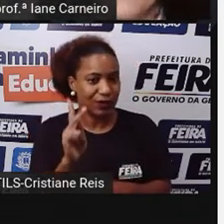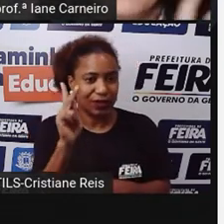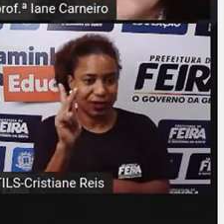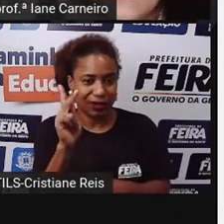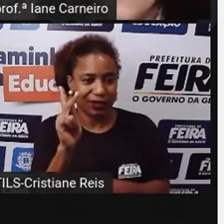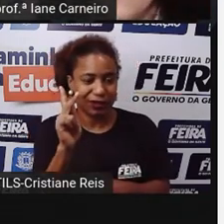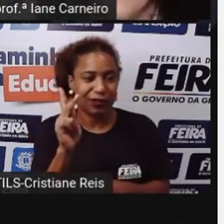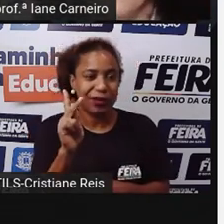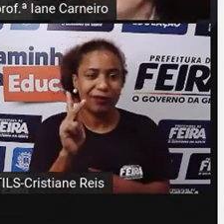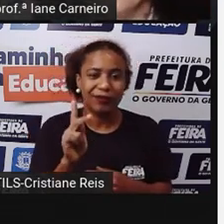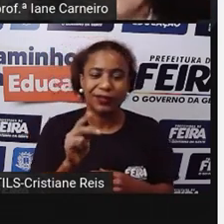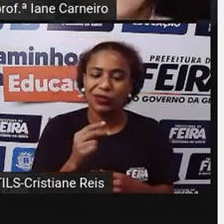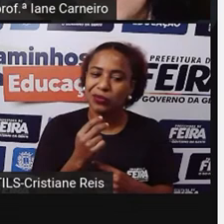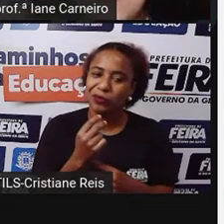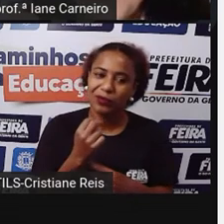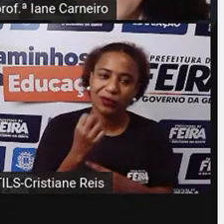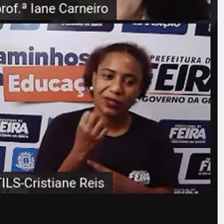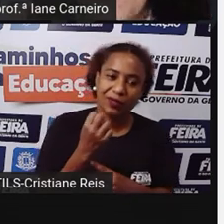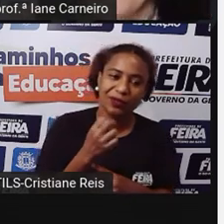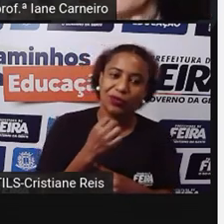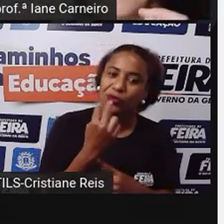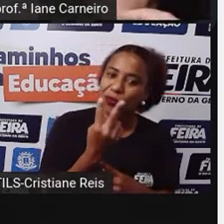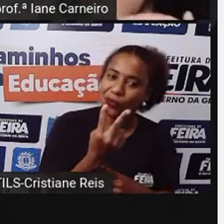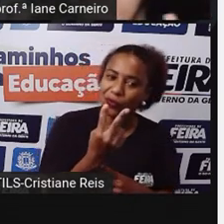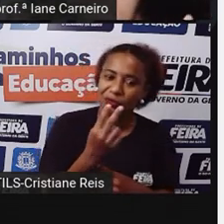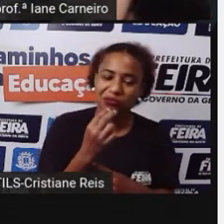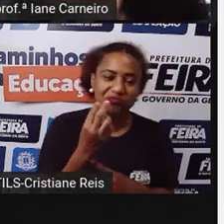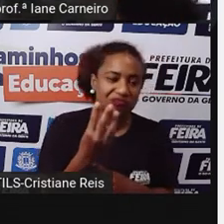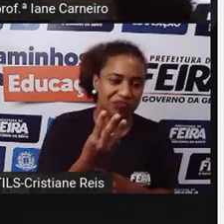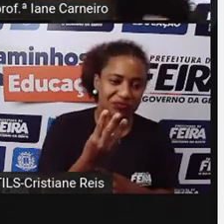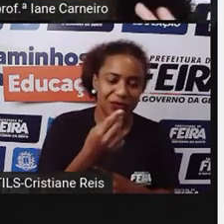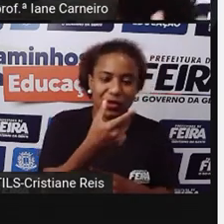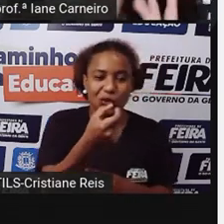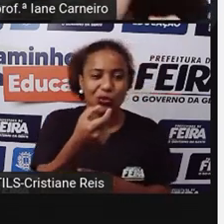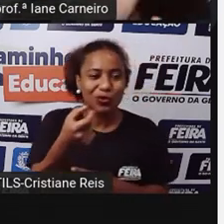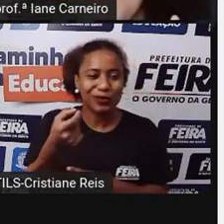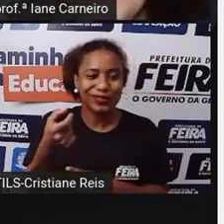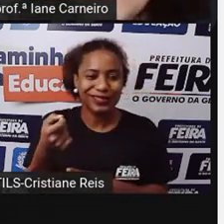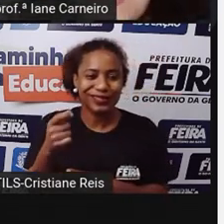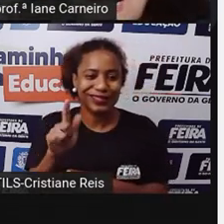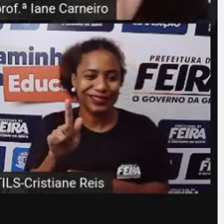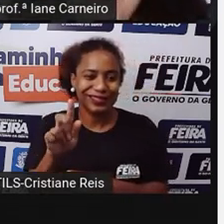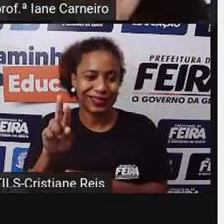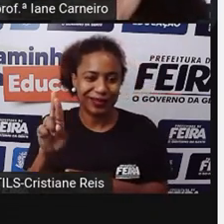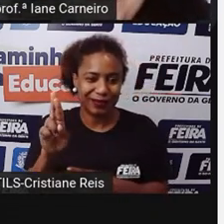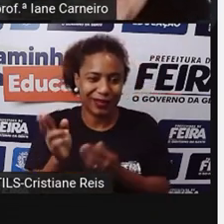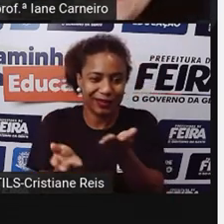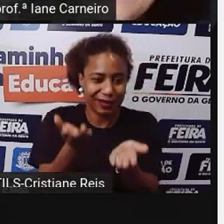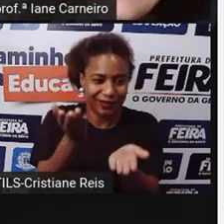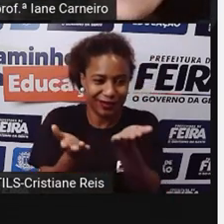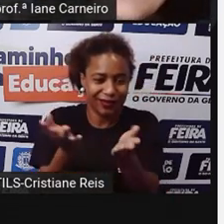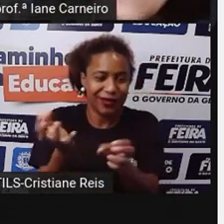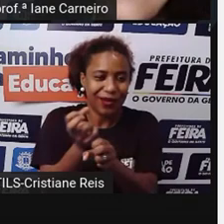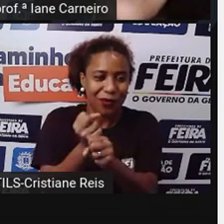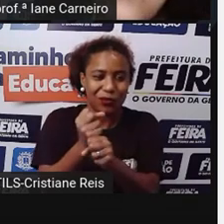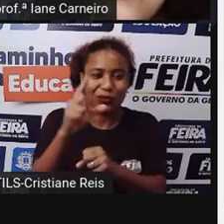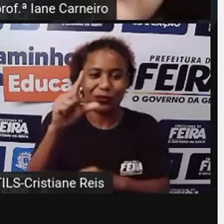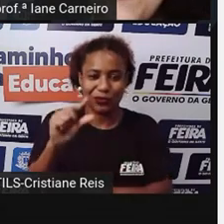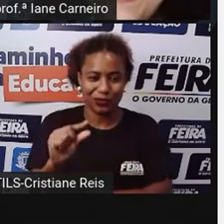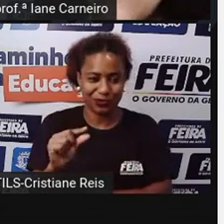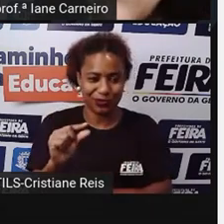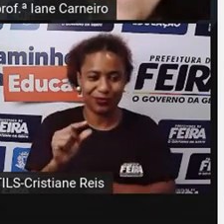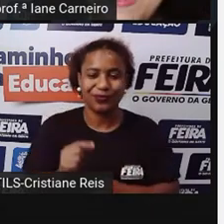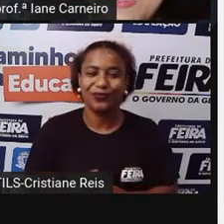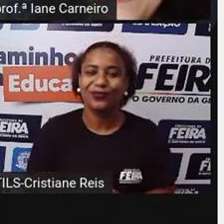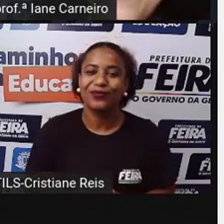Né? gramas De tomate Então ele A própria balança Faz esse cálculo Bom? Então aqui tem O